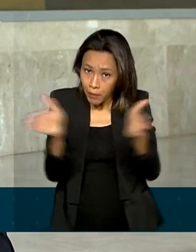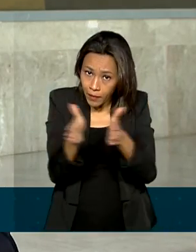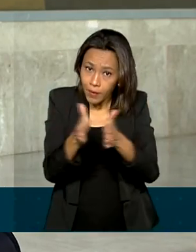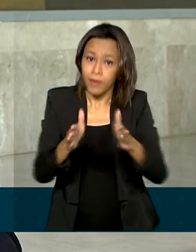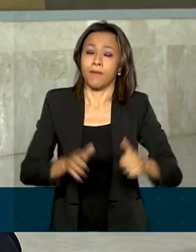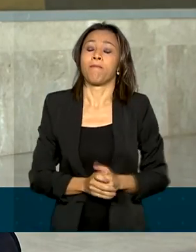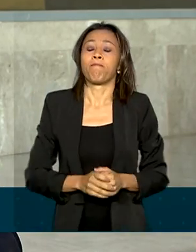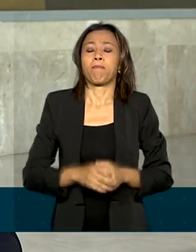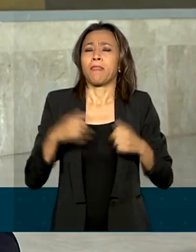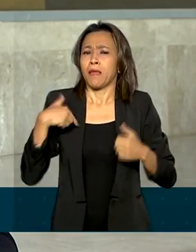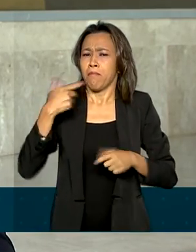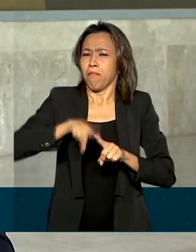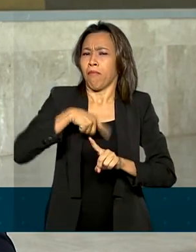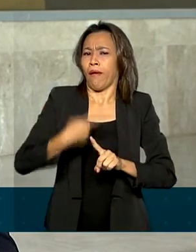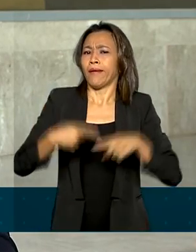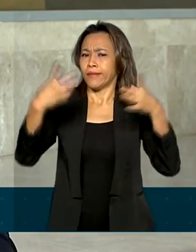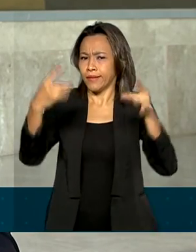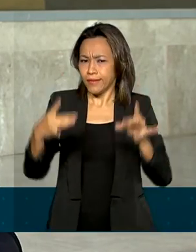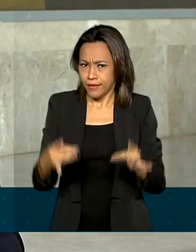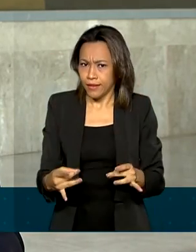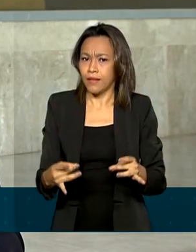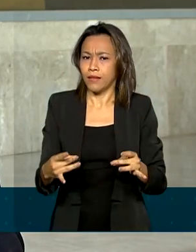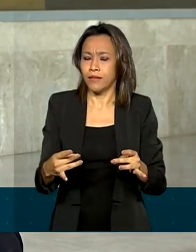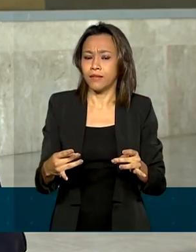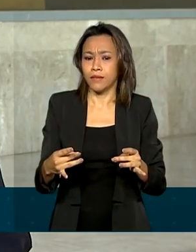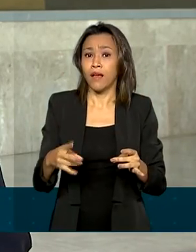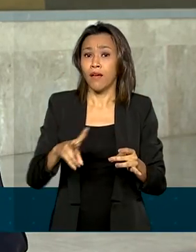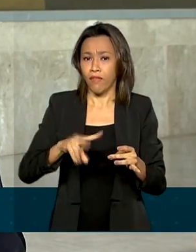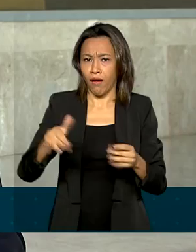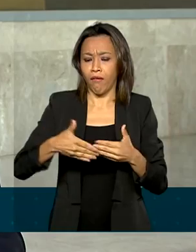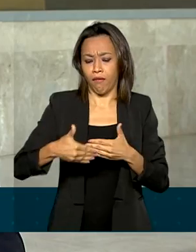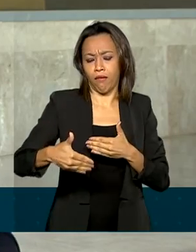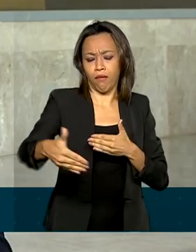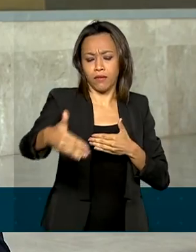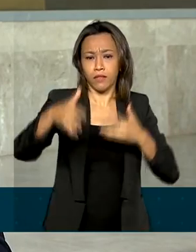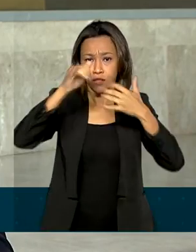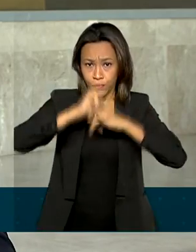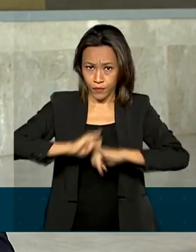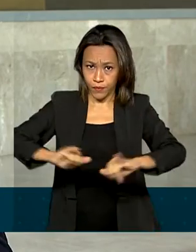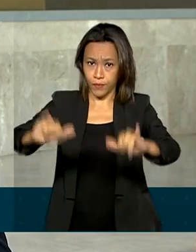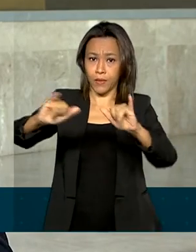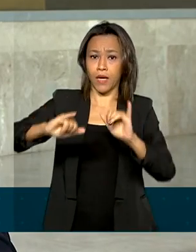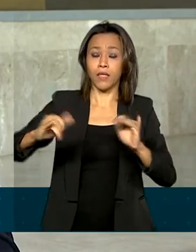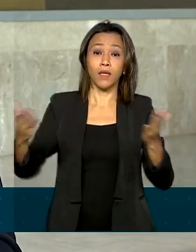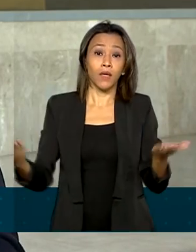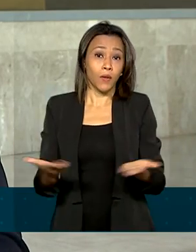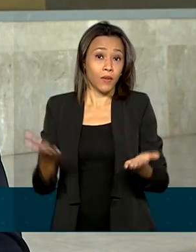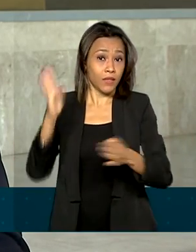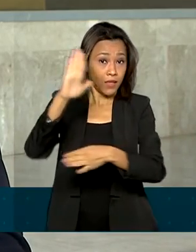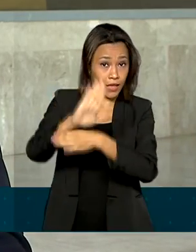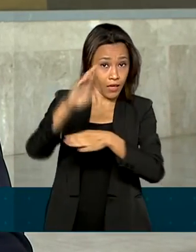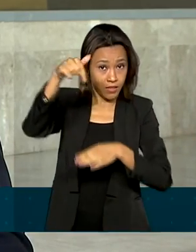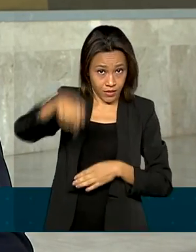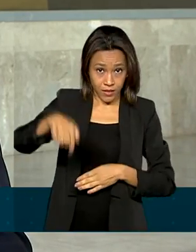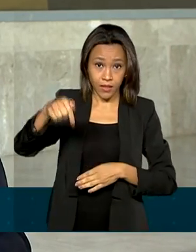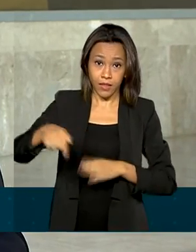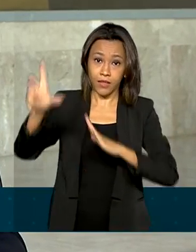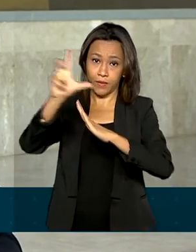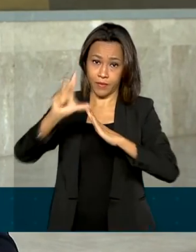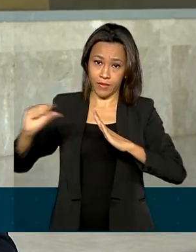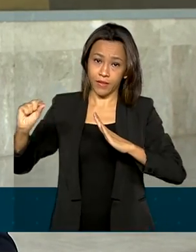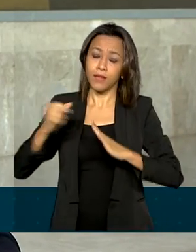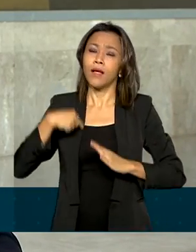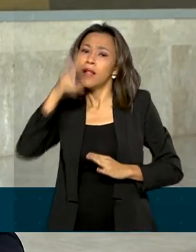mais detalhes aí dessas medidas serão divulgadas em uma solenidade nesta tarde aqui no Palácio do Planalto.